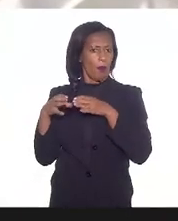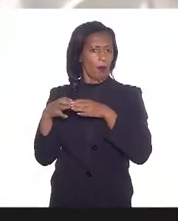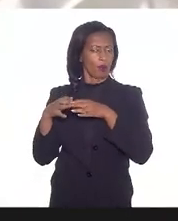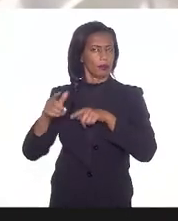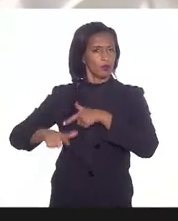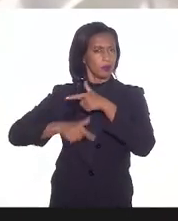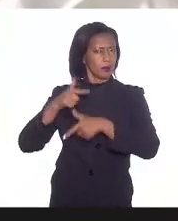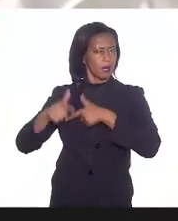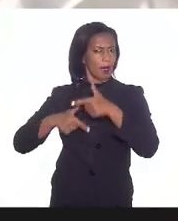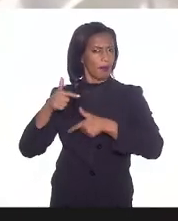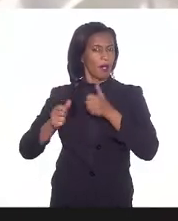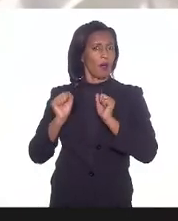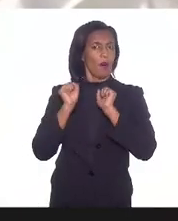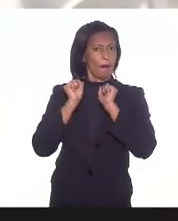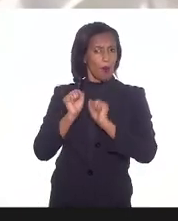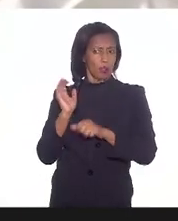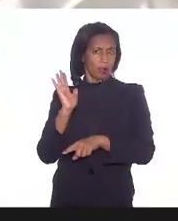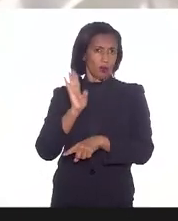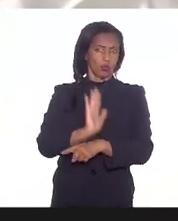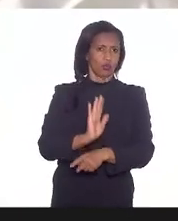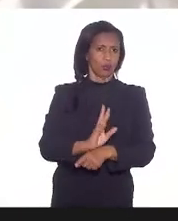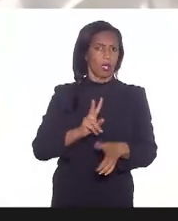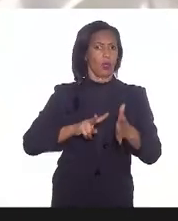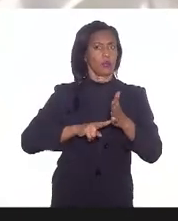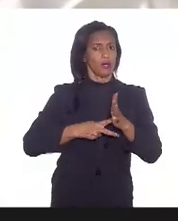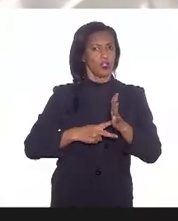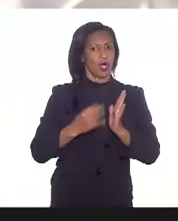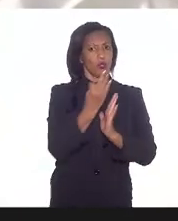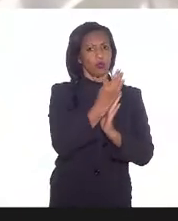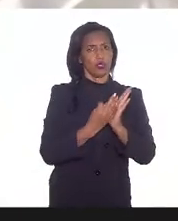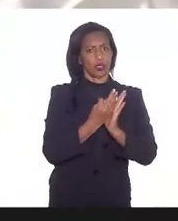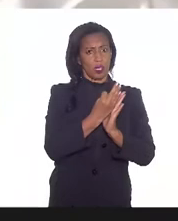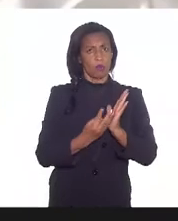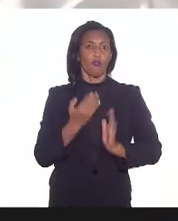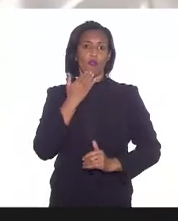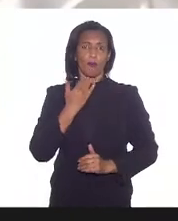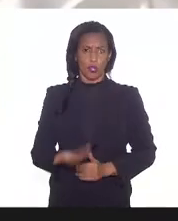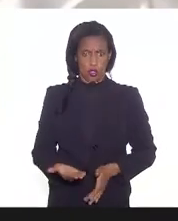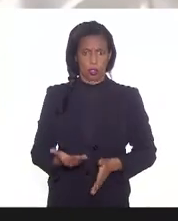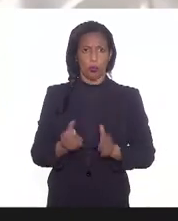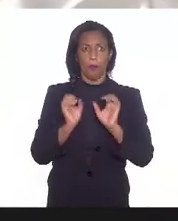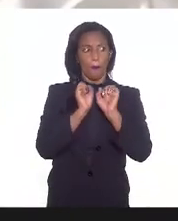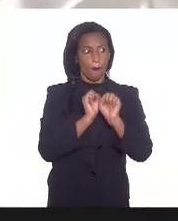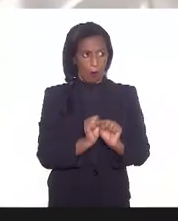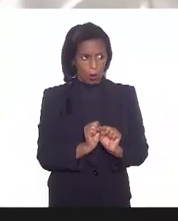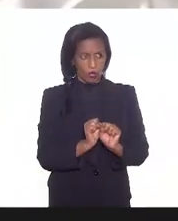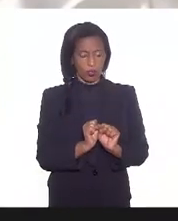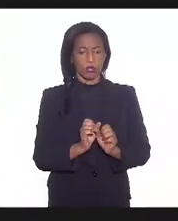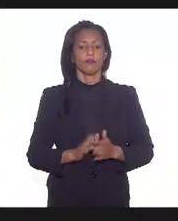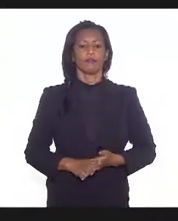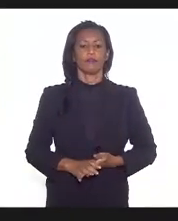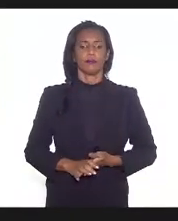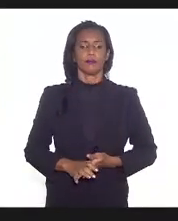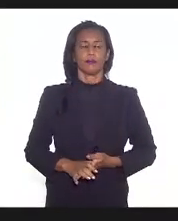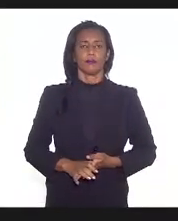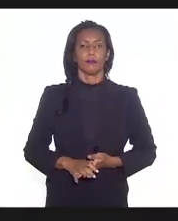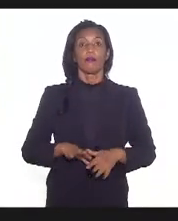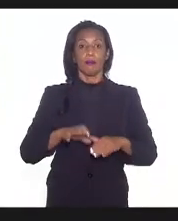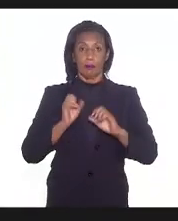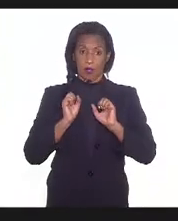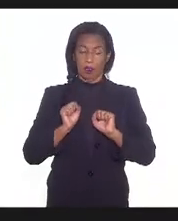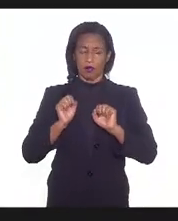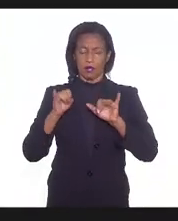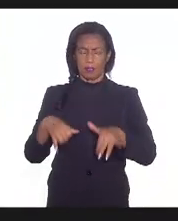possa orientar o sindicato nos termos que foi solicitado é possível isso? sim claro então vou deixar